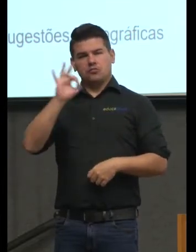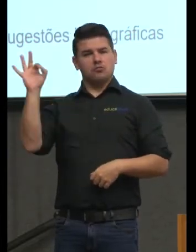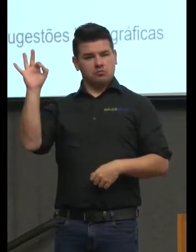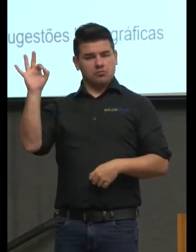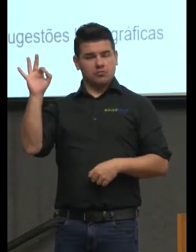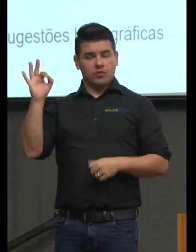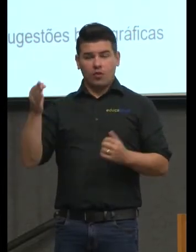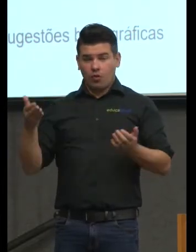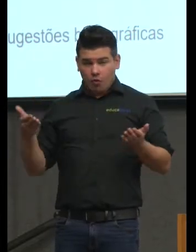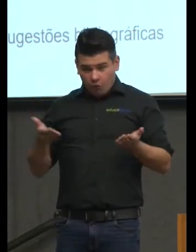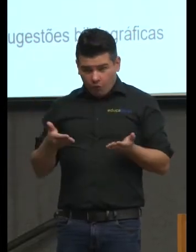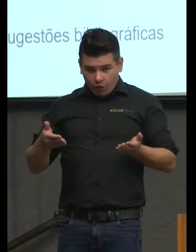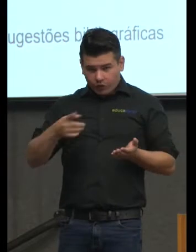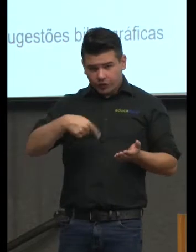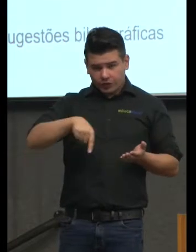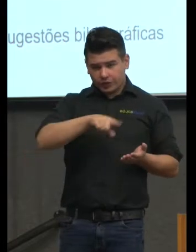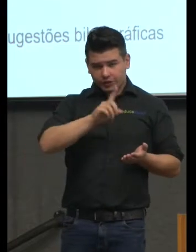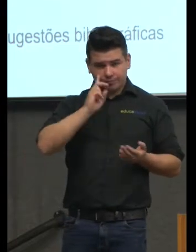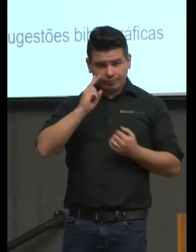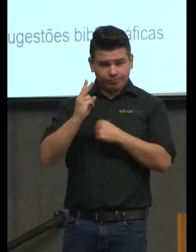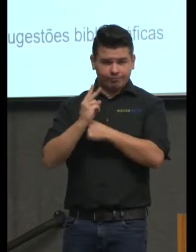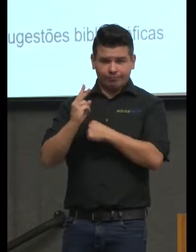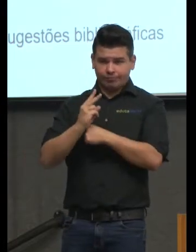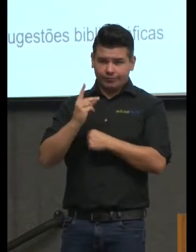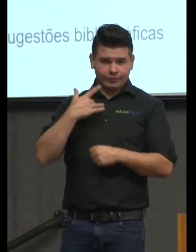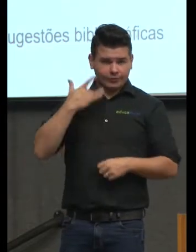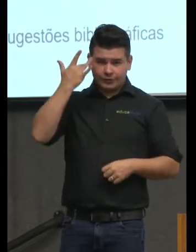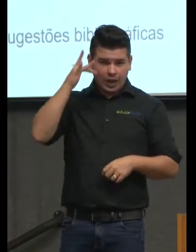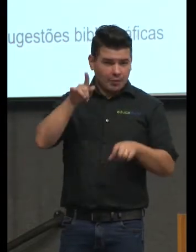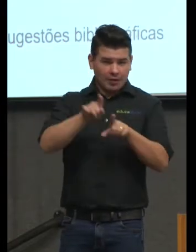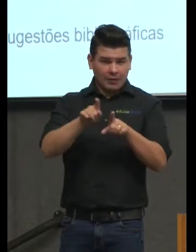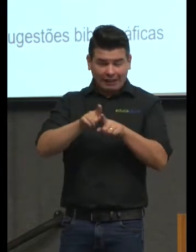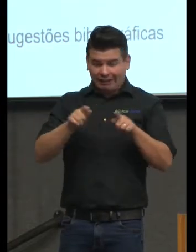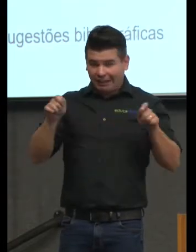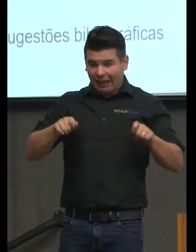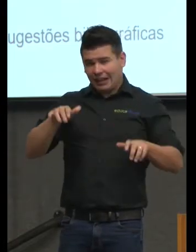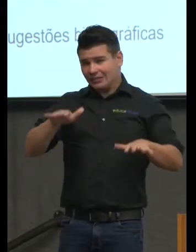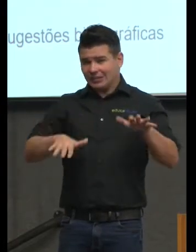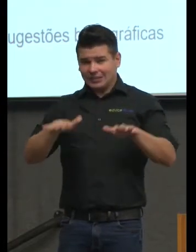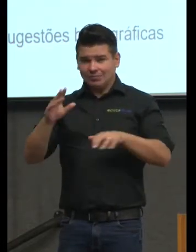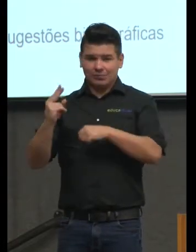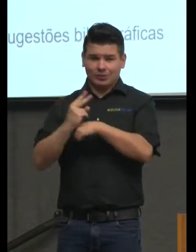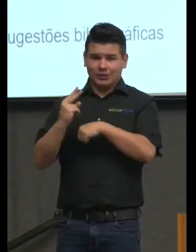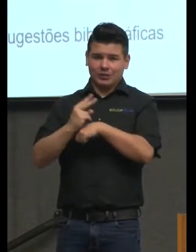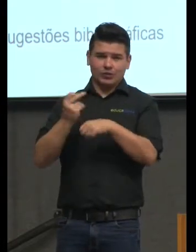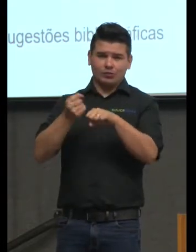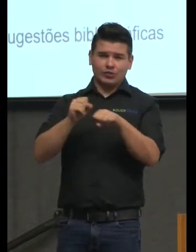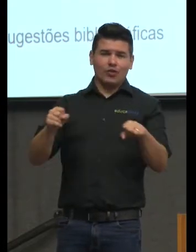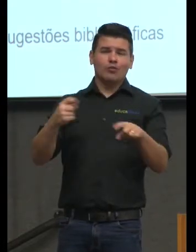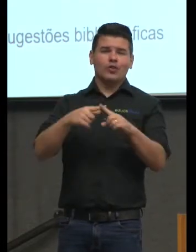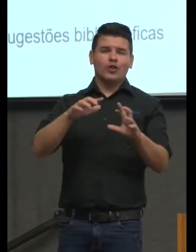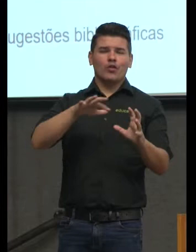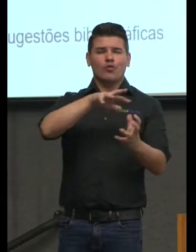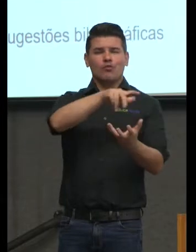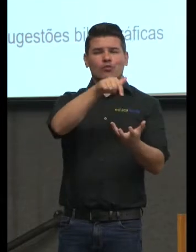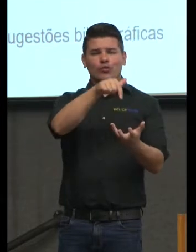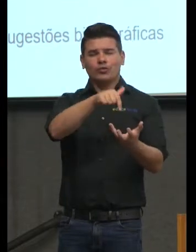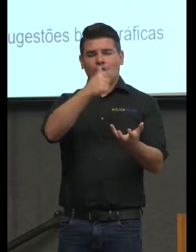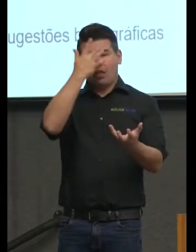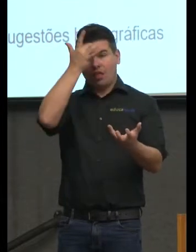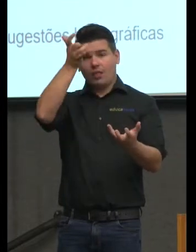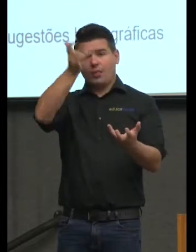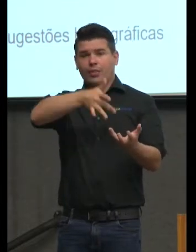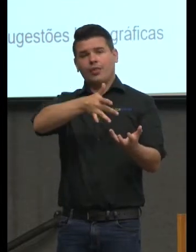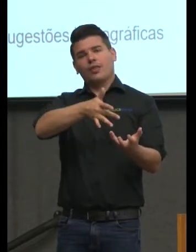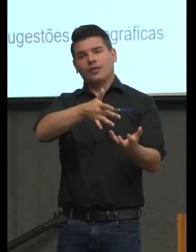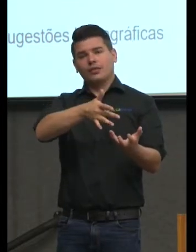hoje nem sempre sabemos proteger e nem temos condições de proteger muitas vezes por um mundo cada vez mais insano e que nos